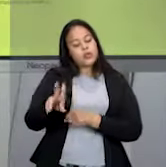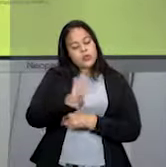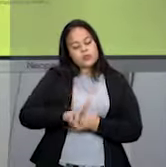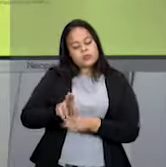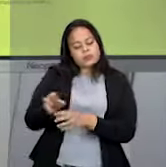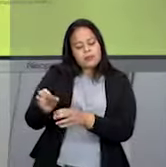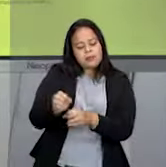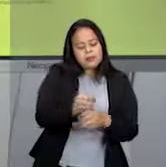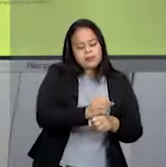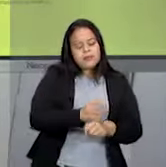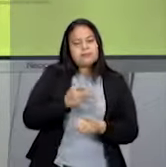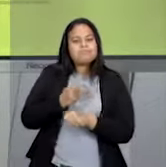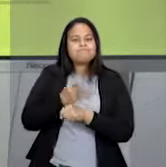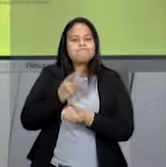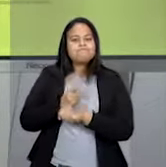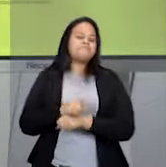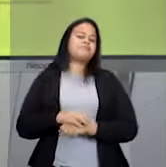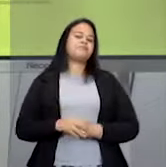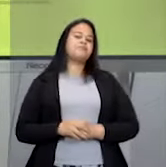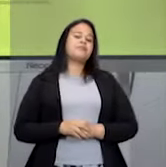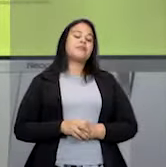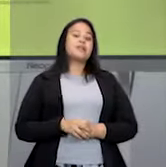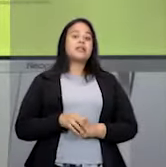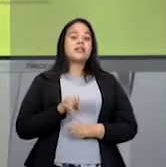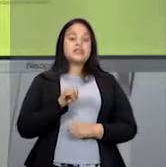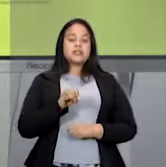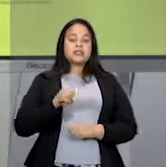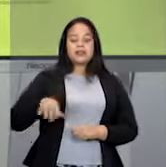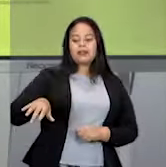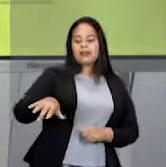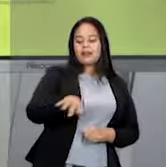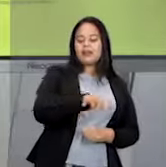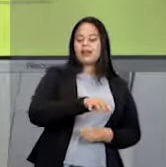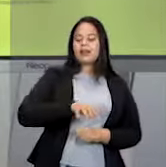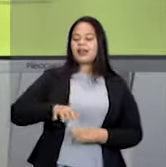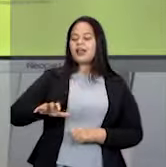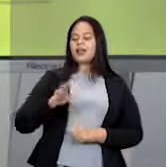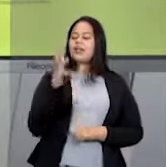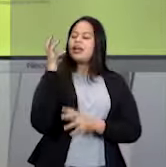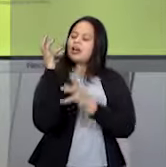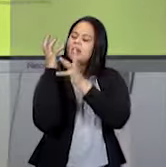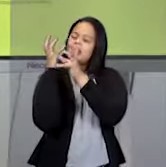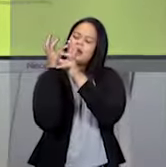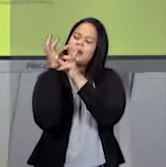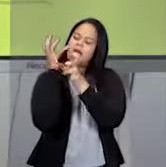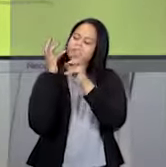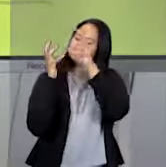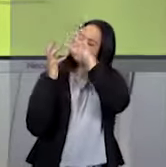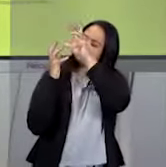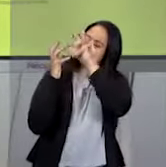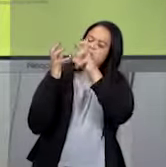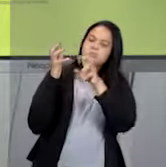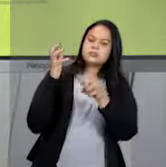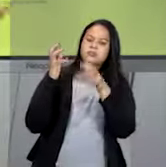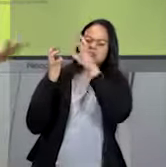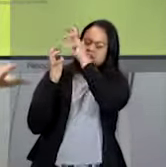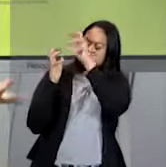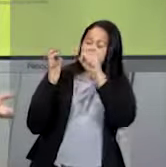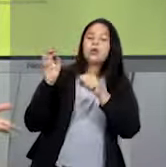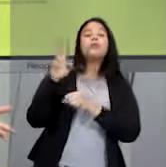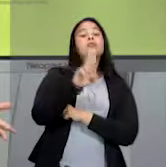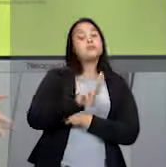aquelas pedras. Se o ambiente te oferece muitos galhos secos, nós vamos fazer os trabalhos